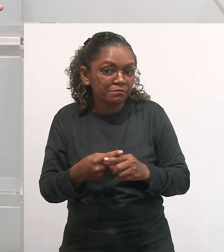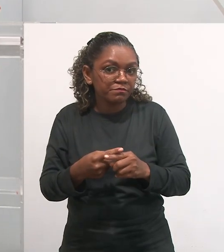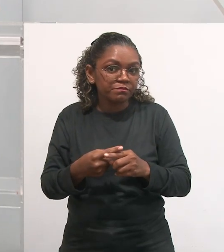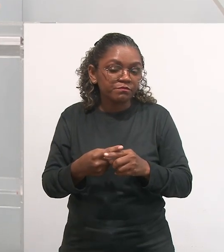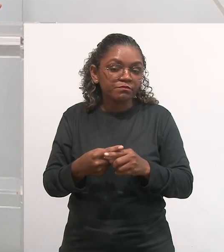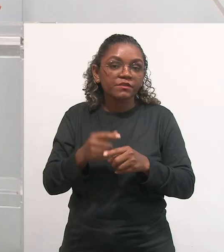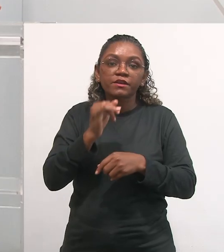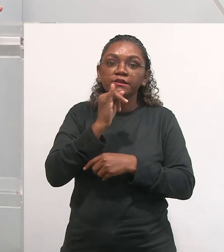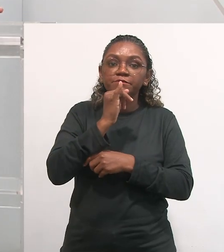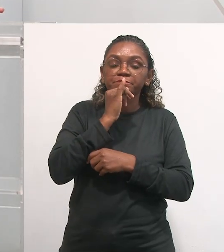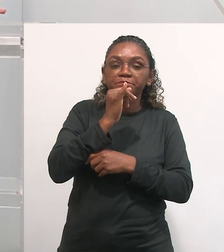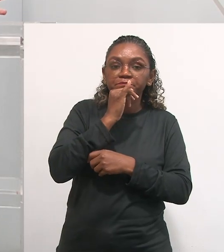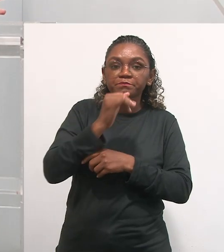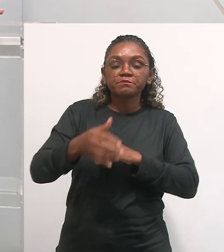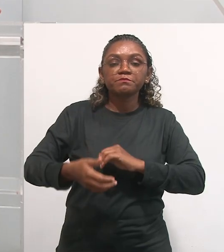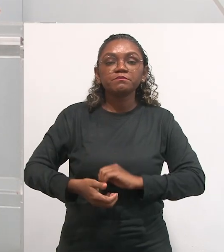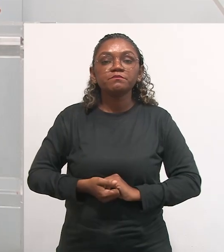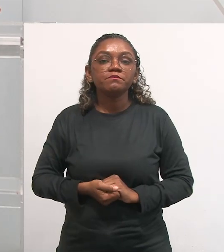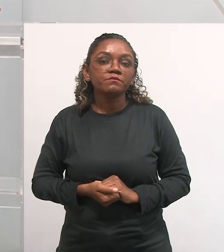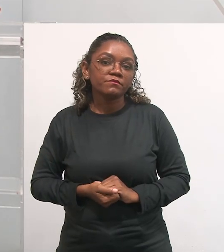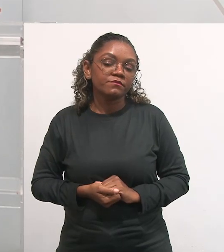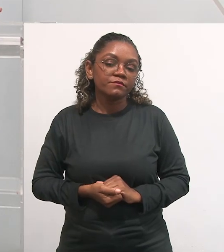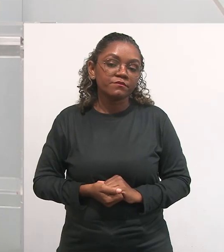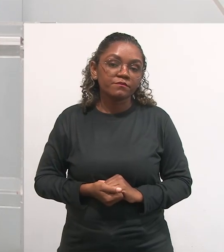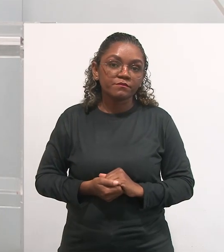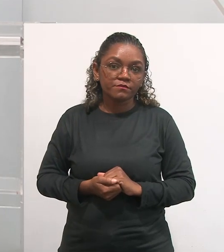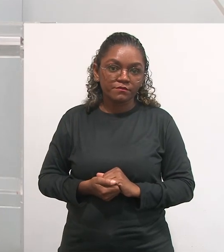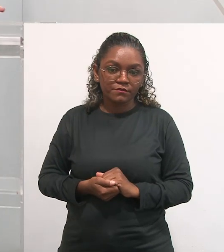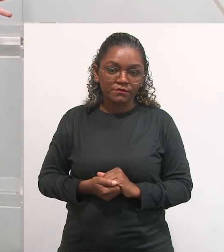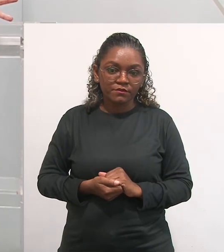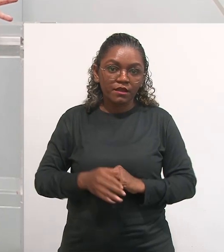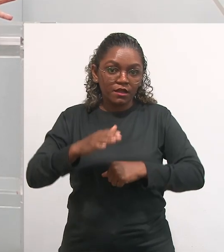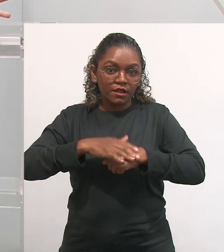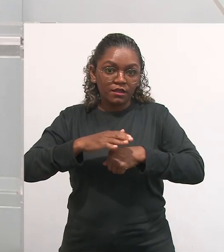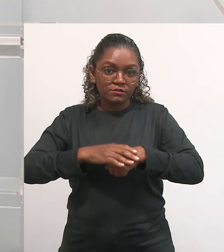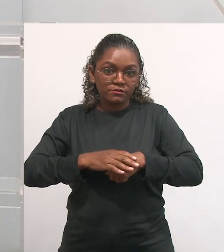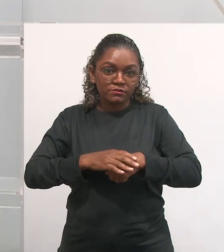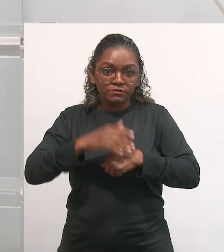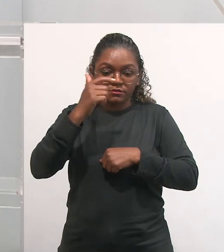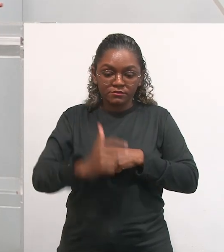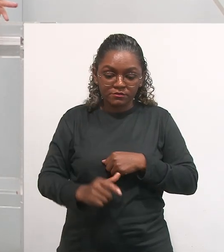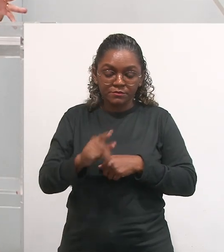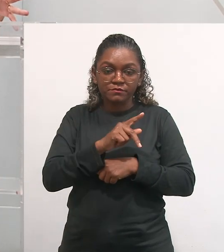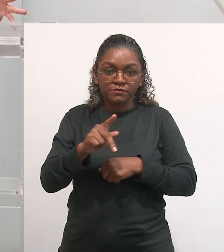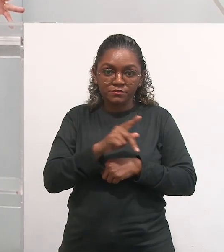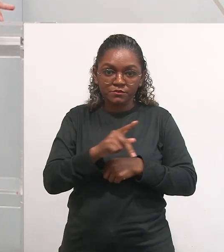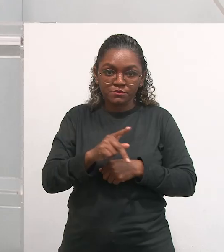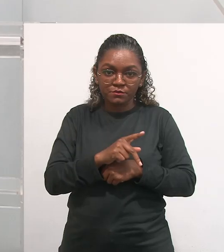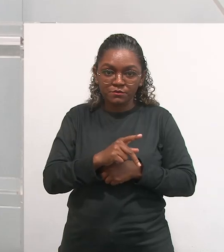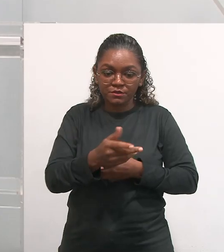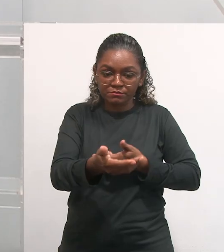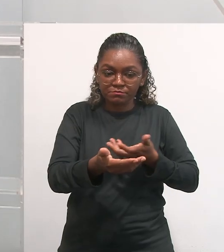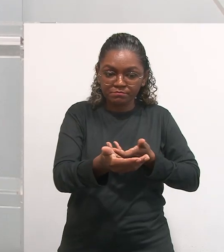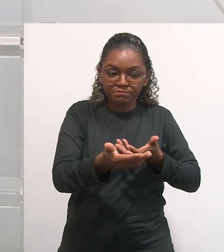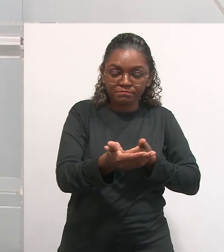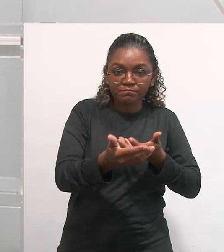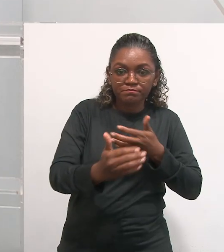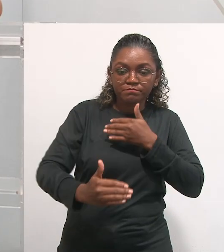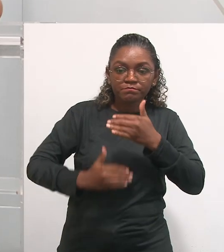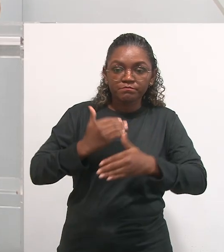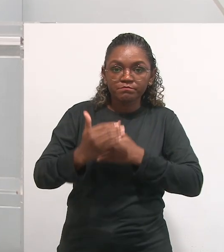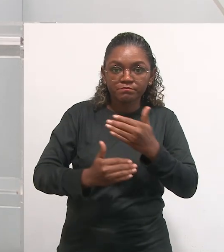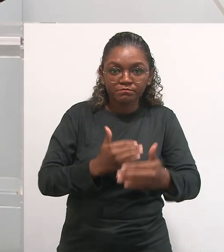intervenção, para além daquela atuação do professor na zona de desenvolvimento proximal,